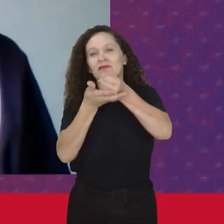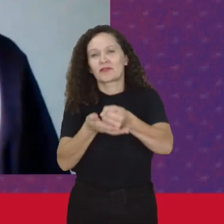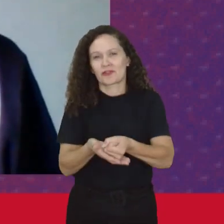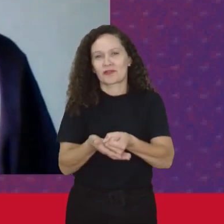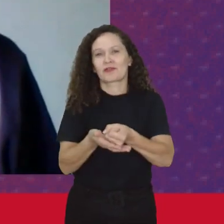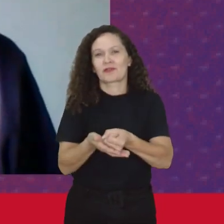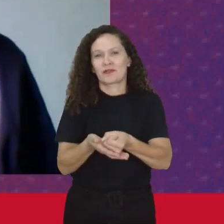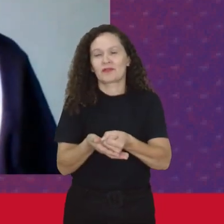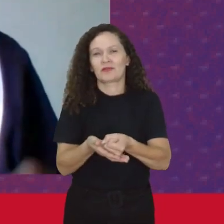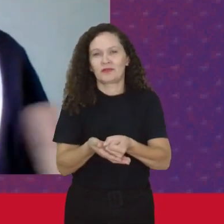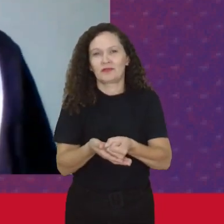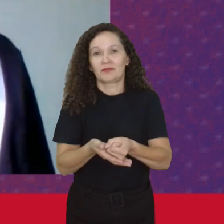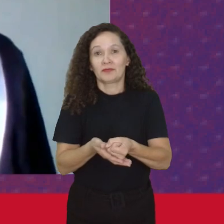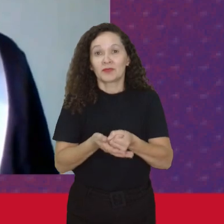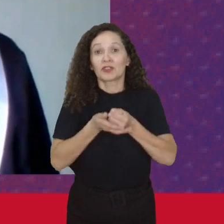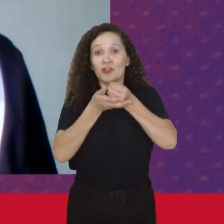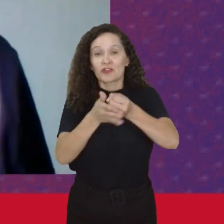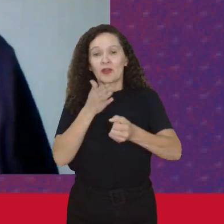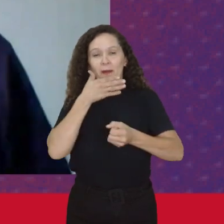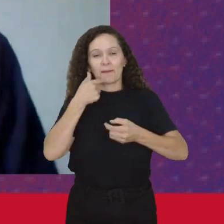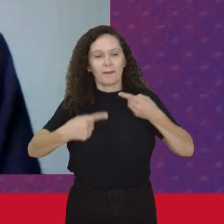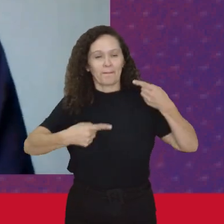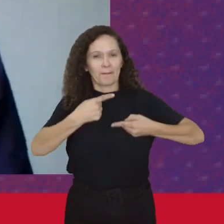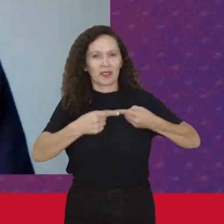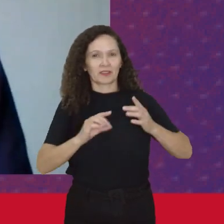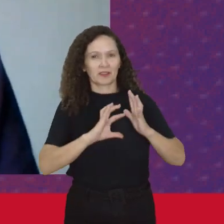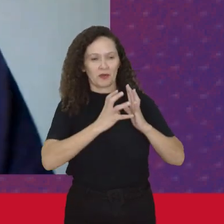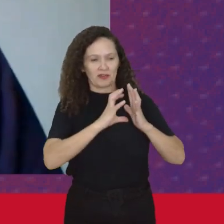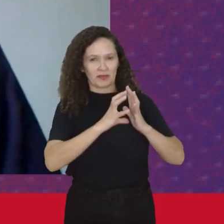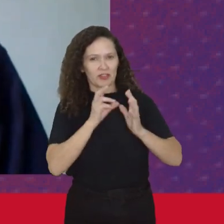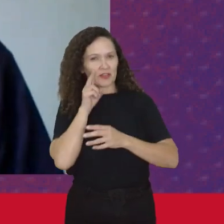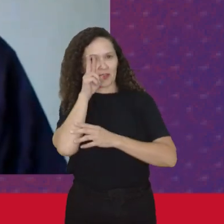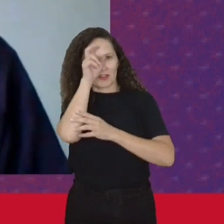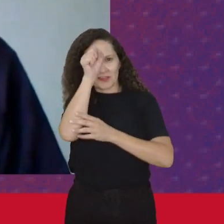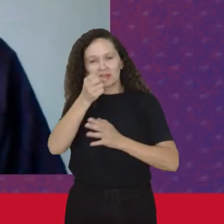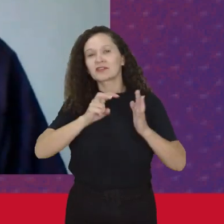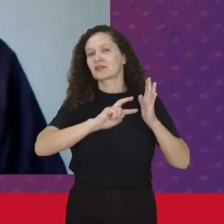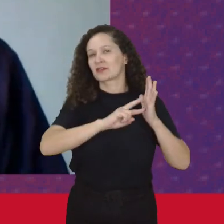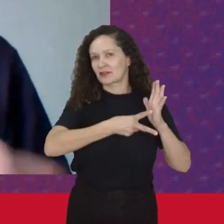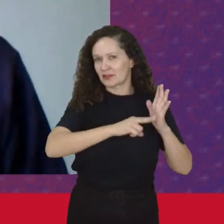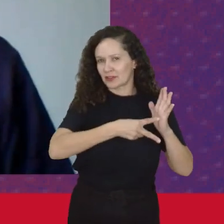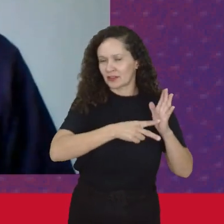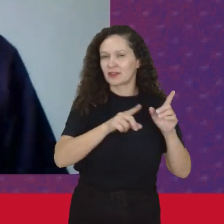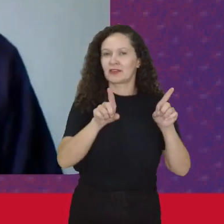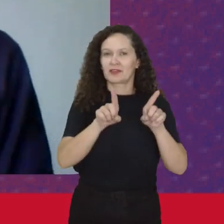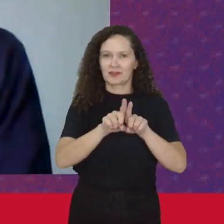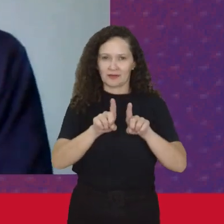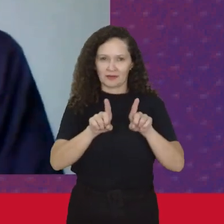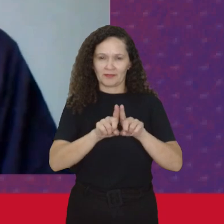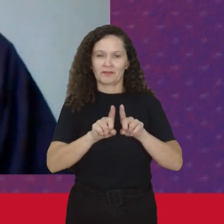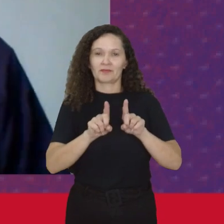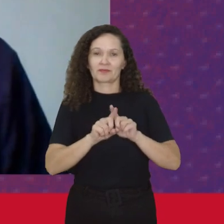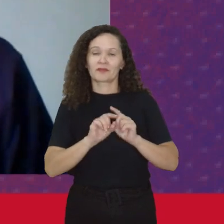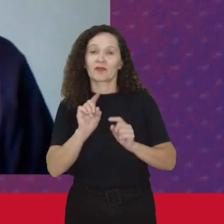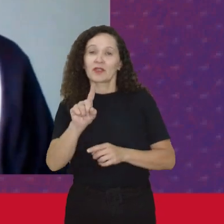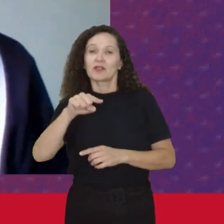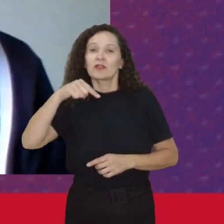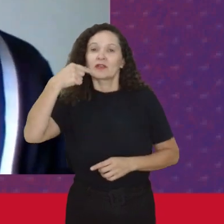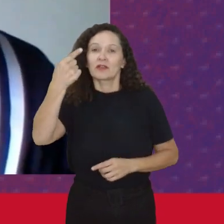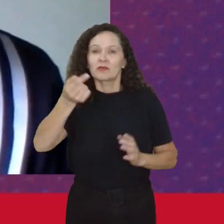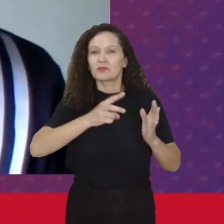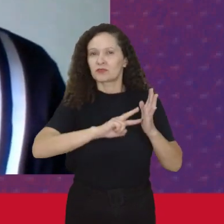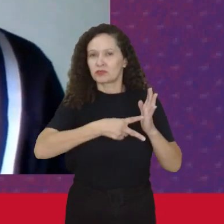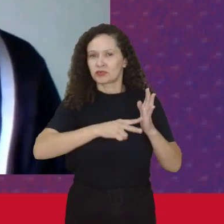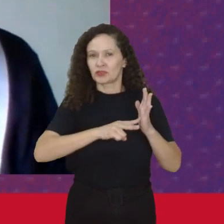Internacionalização Desse debate São as Forças Partidárias Assim como As forças Sindicais Também Na medida Que depois Quando os